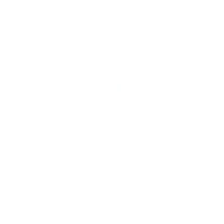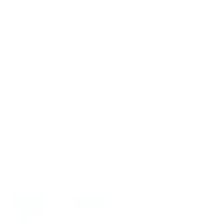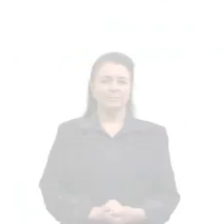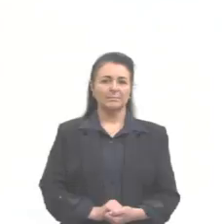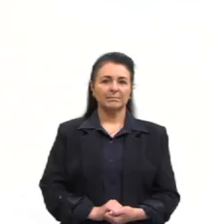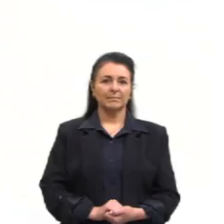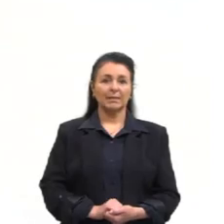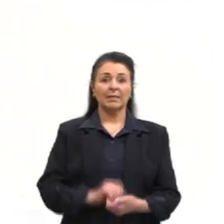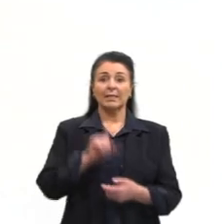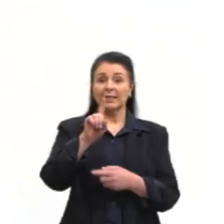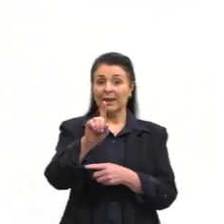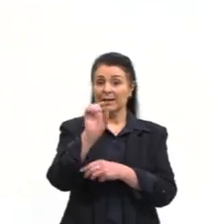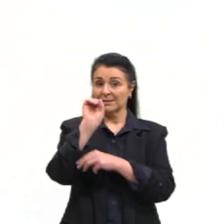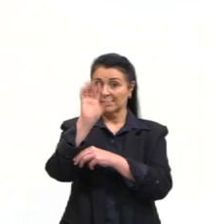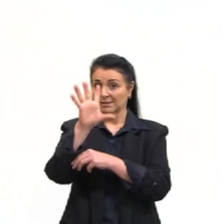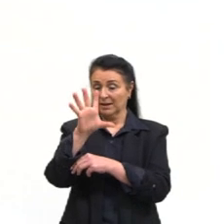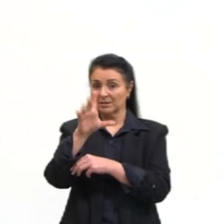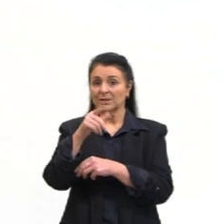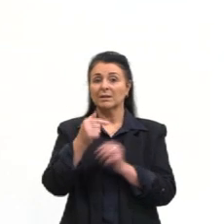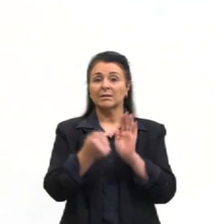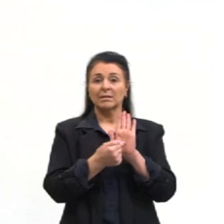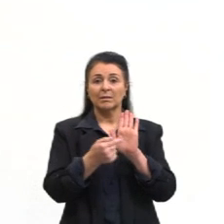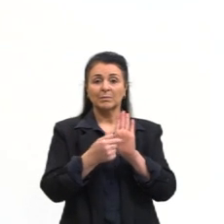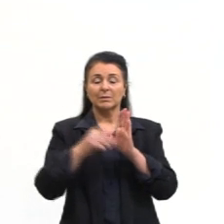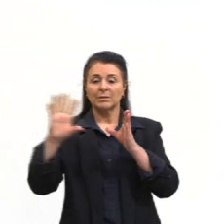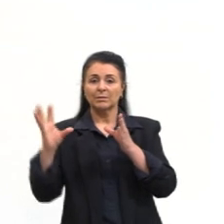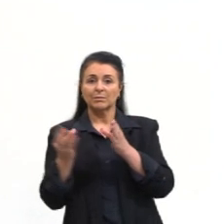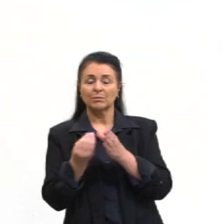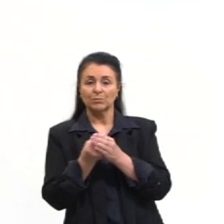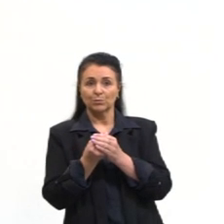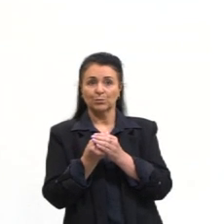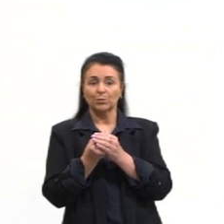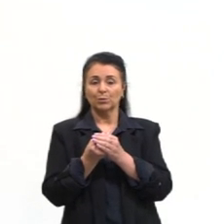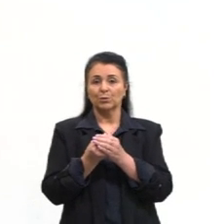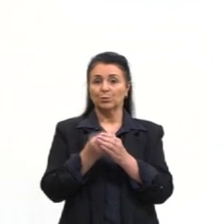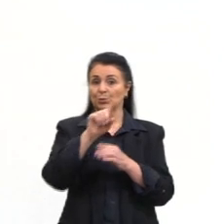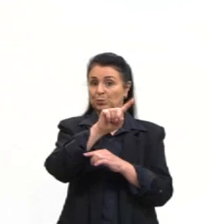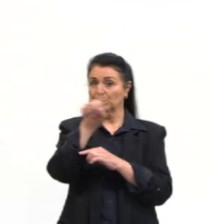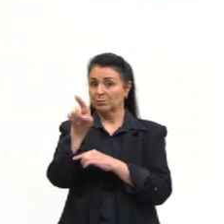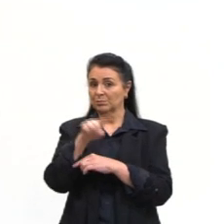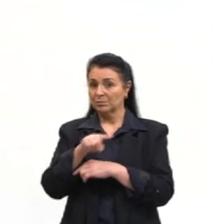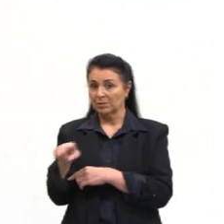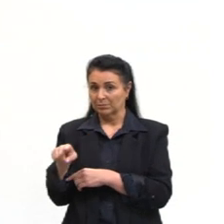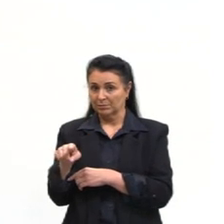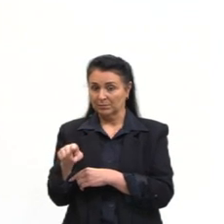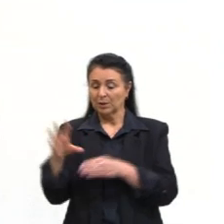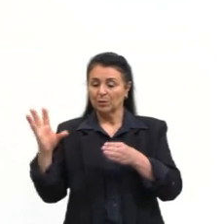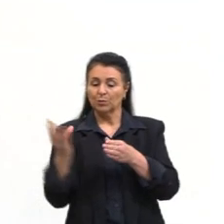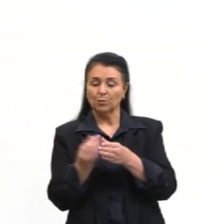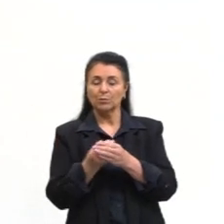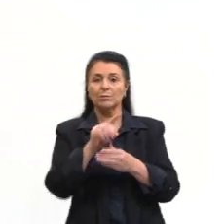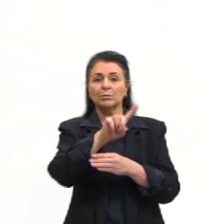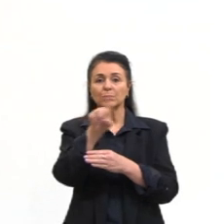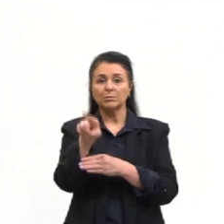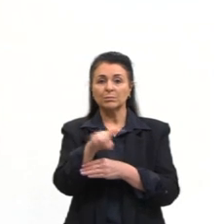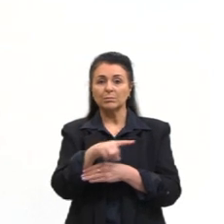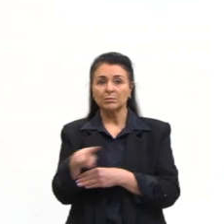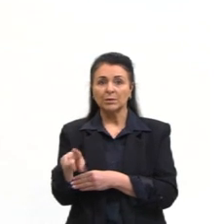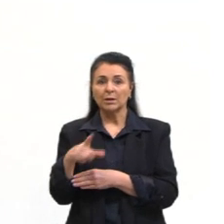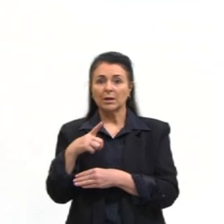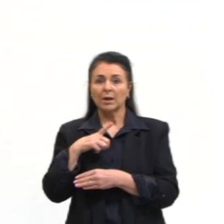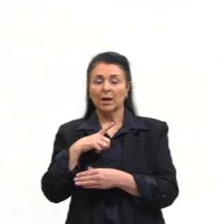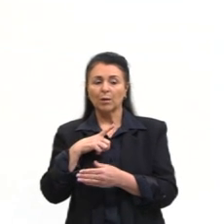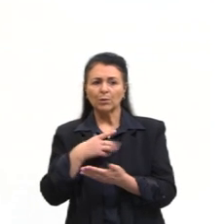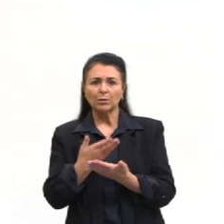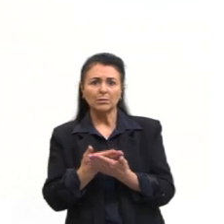Nesse slide, então, nós temos o conjunto dos números inteiros. E o conjunto dos números inteiros, então, é o nosso objeto de